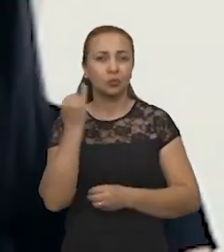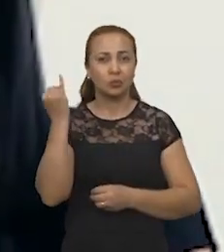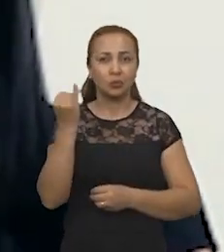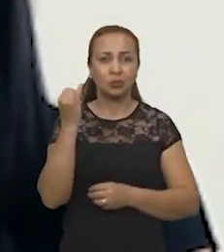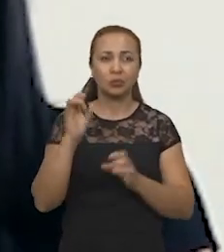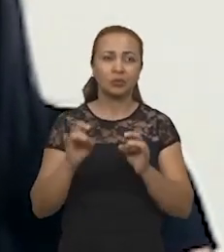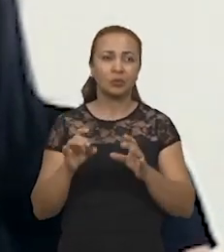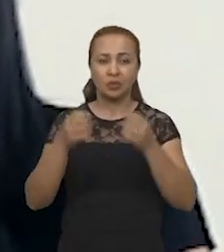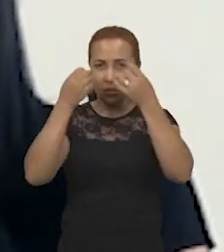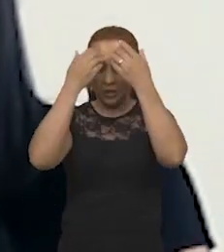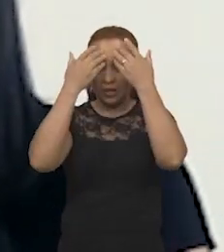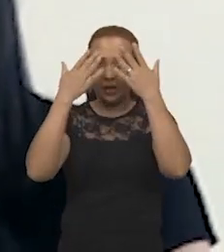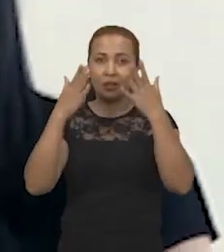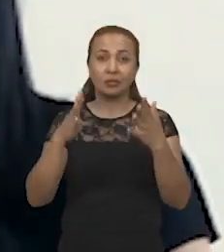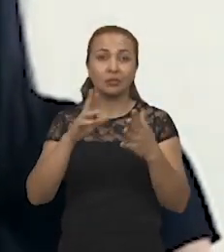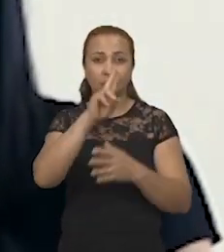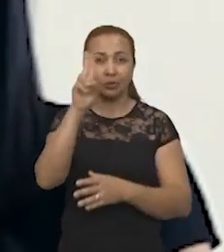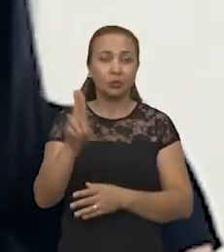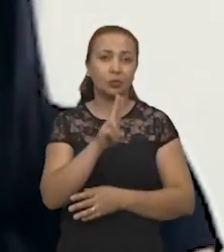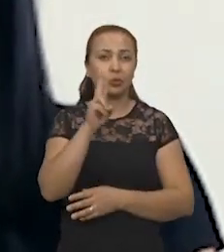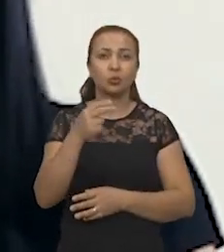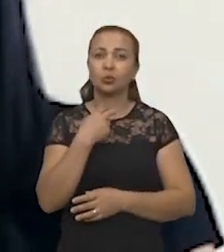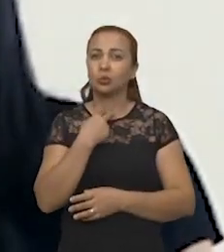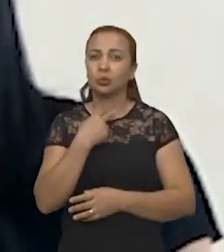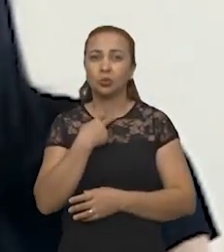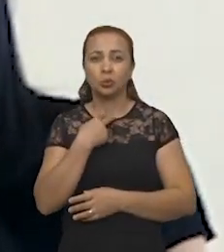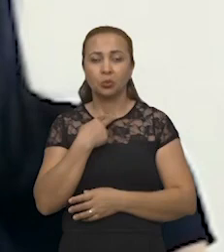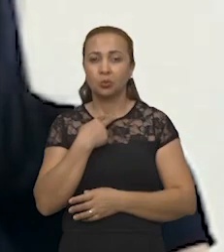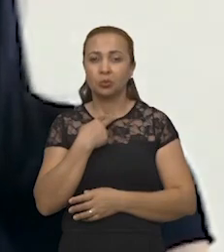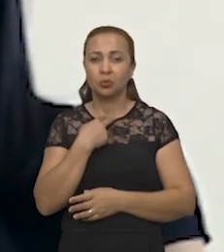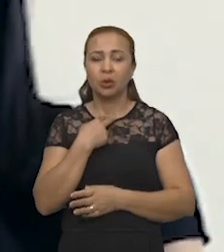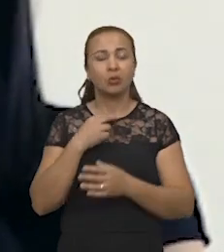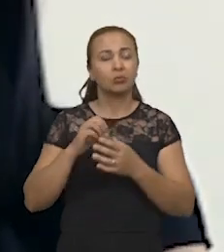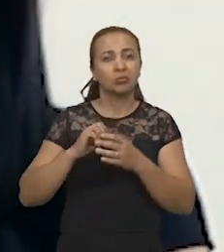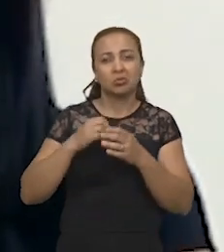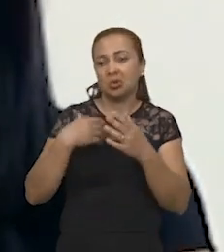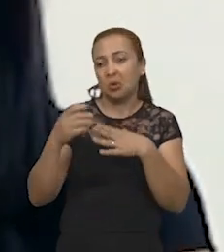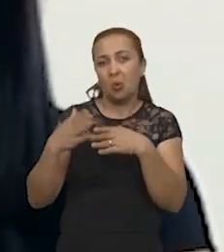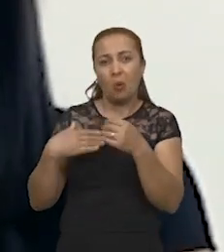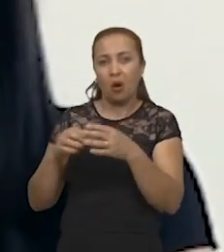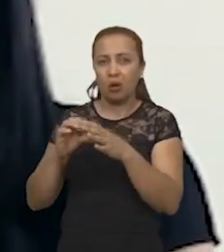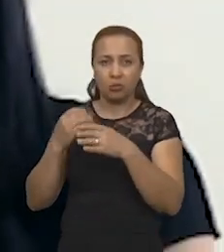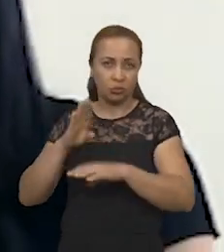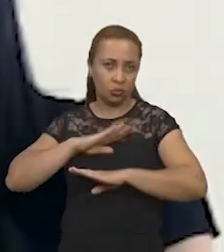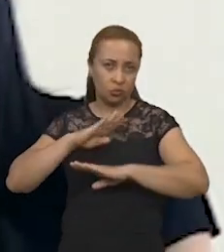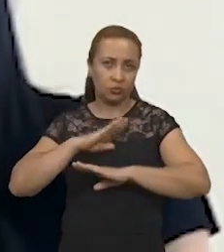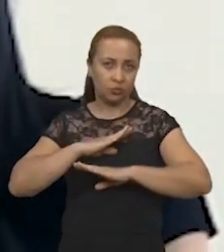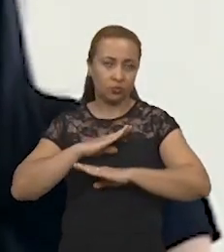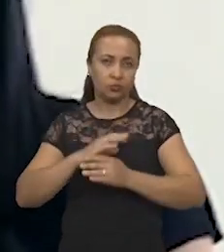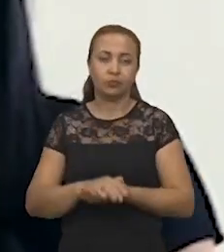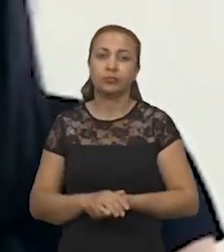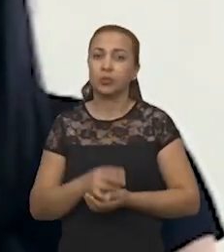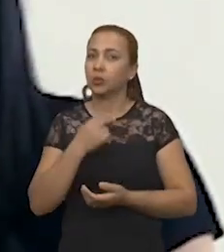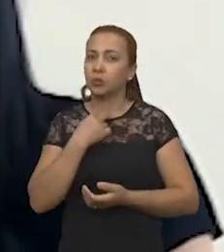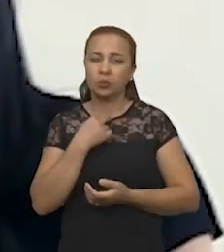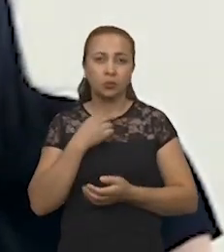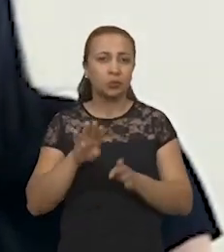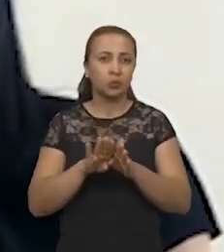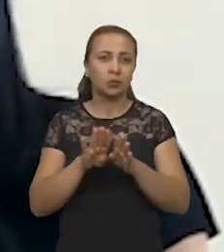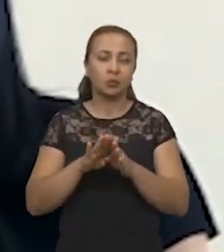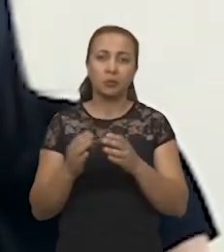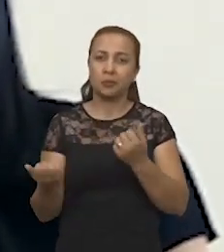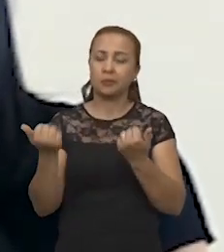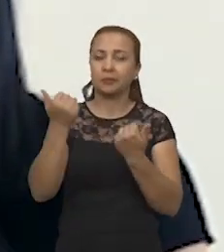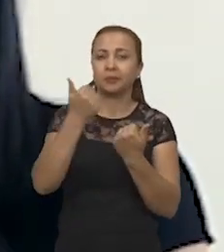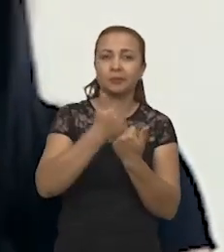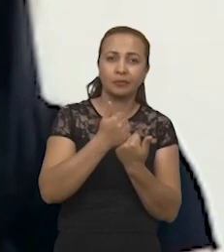importante deixar claro que o uso não pode ser de forma indiscriminada, bem como não pode